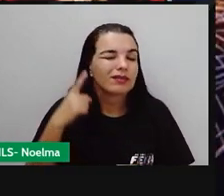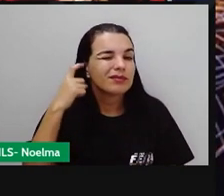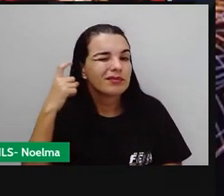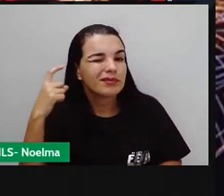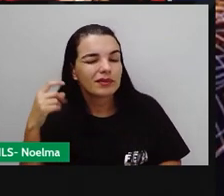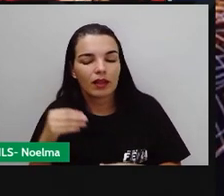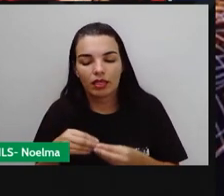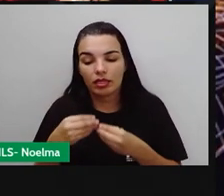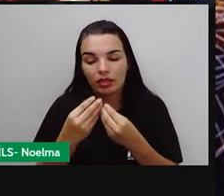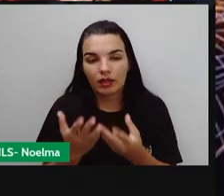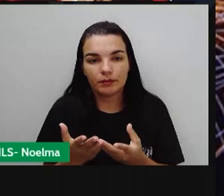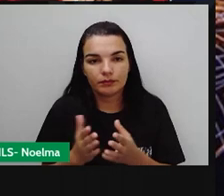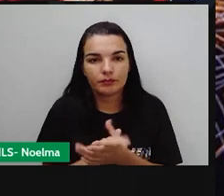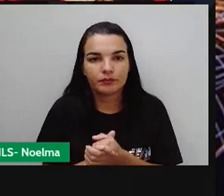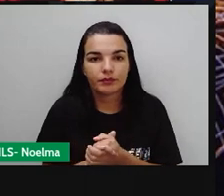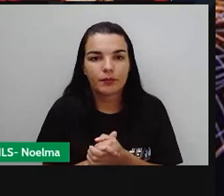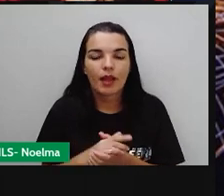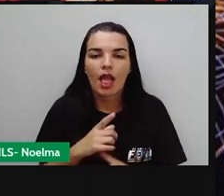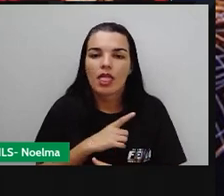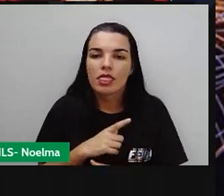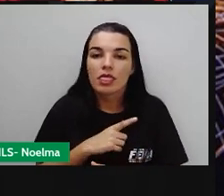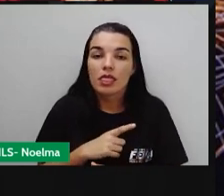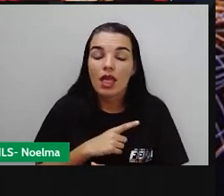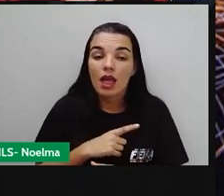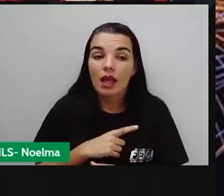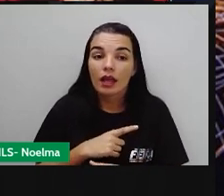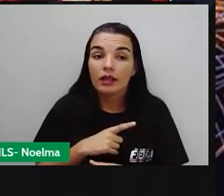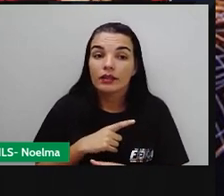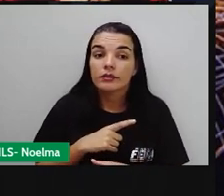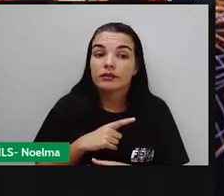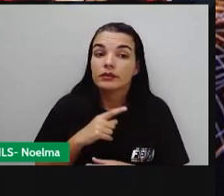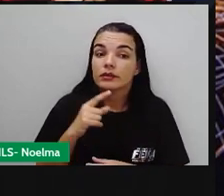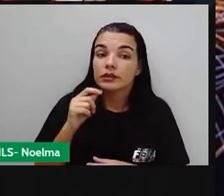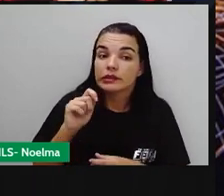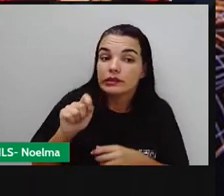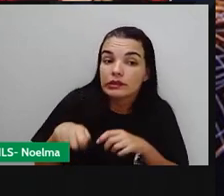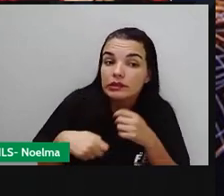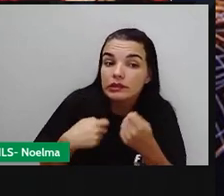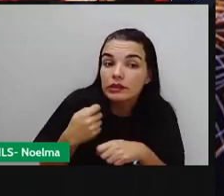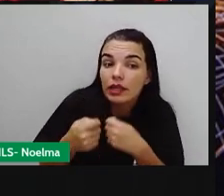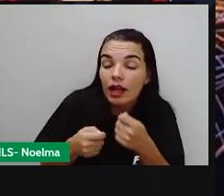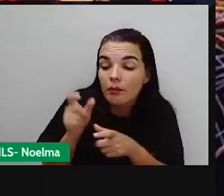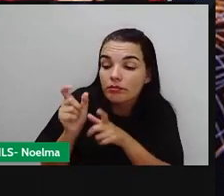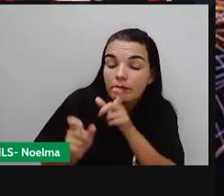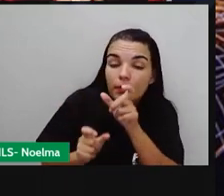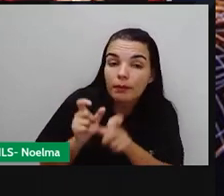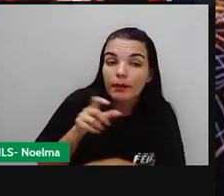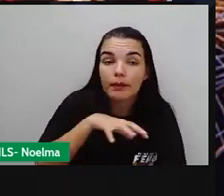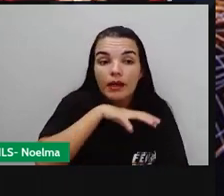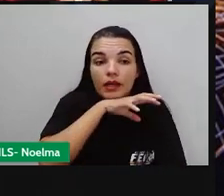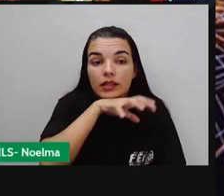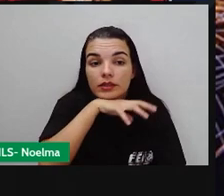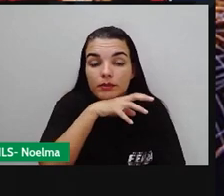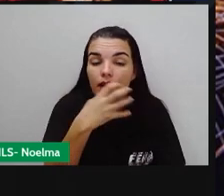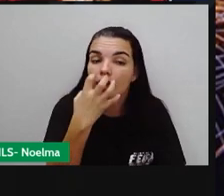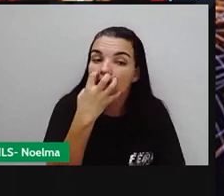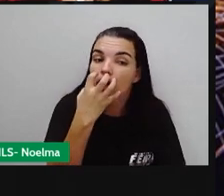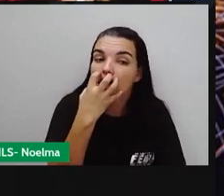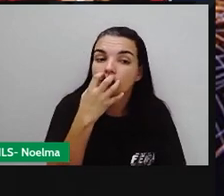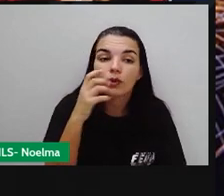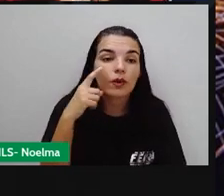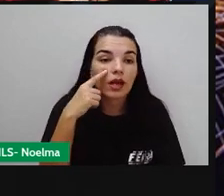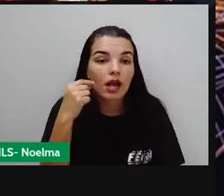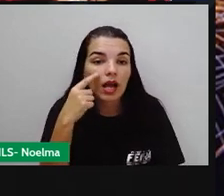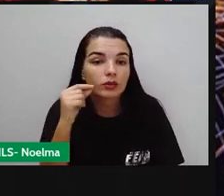causando a eles. Existem sinais clínicos que dão indícios aí que os cães e gatos, eles estão assustados com esse barulho.